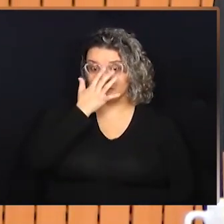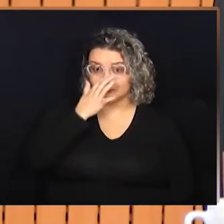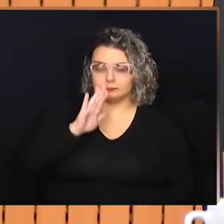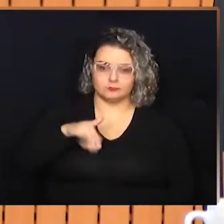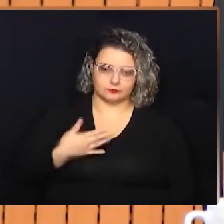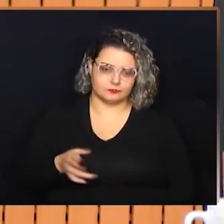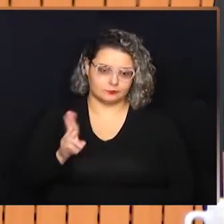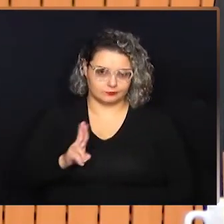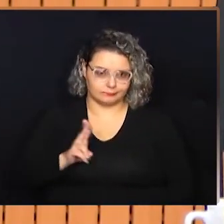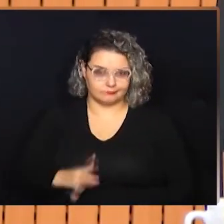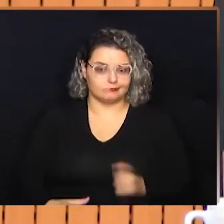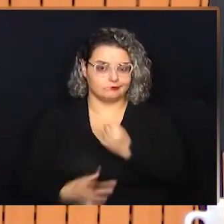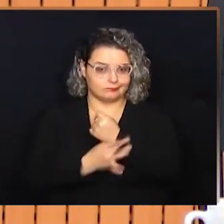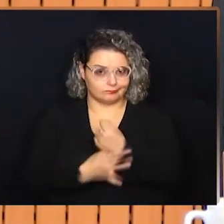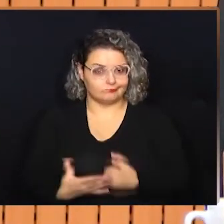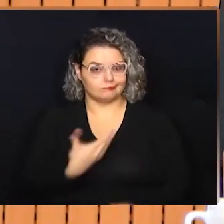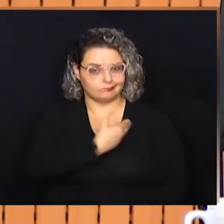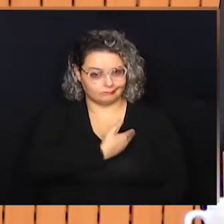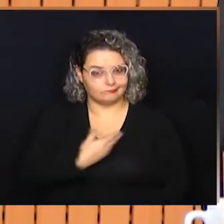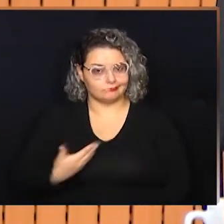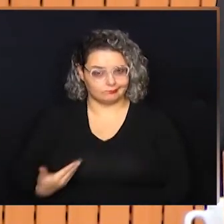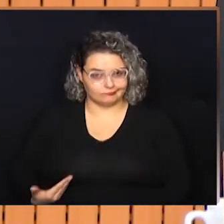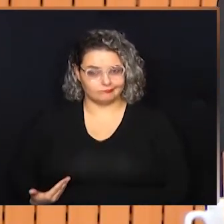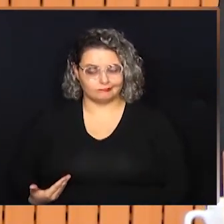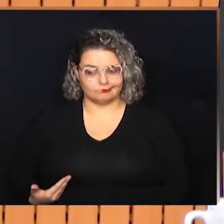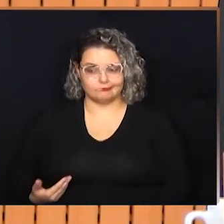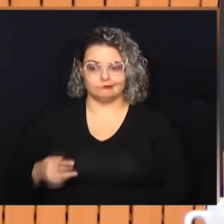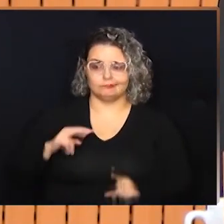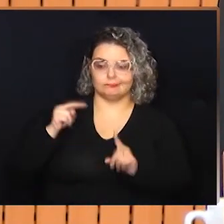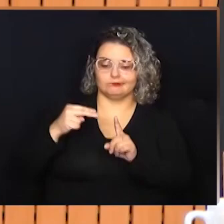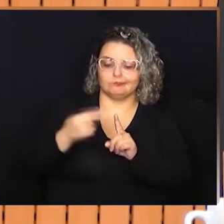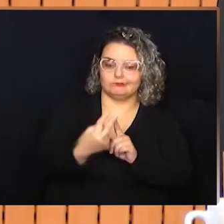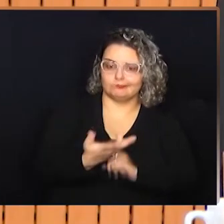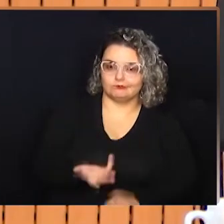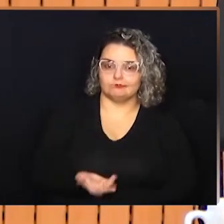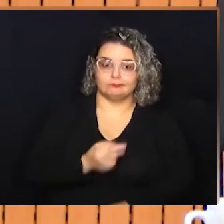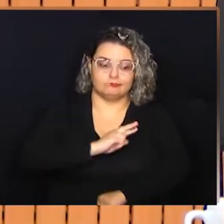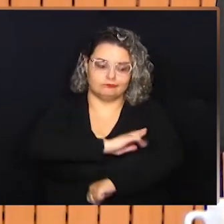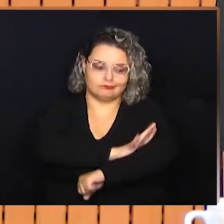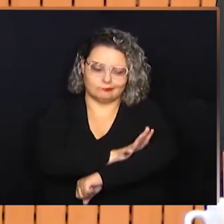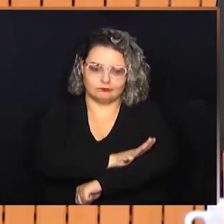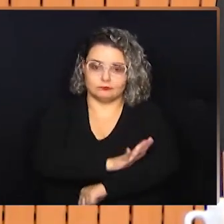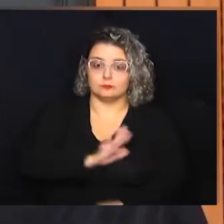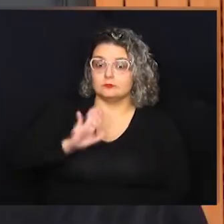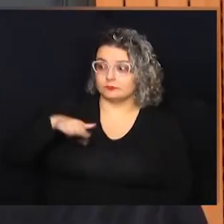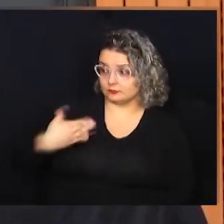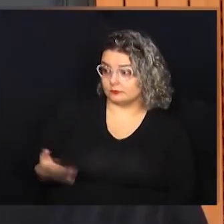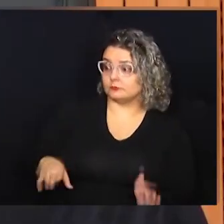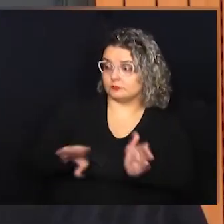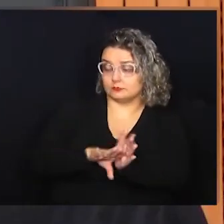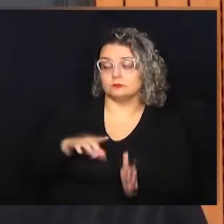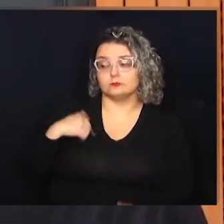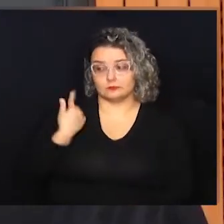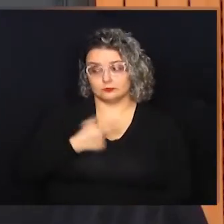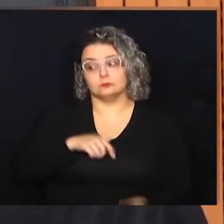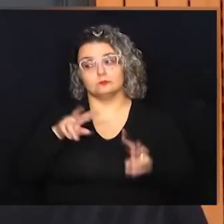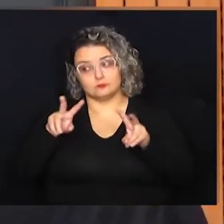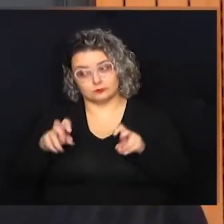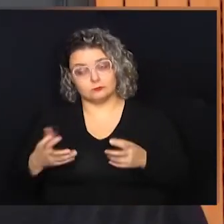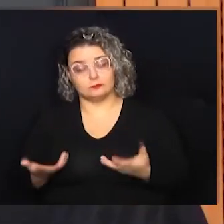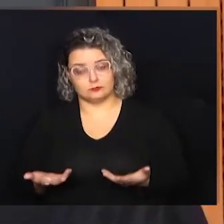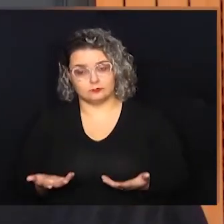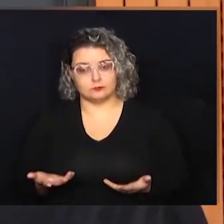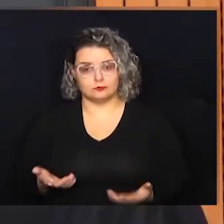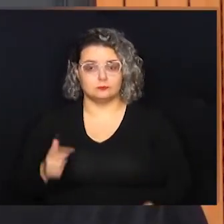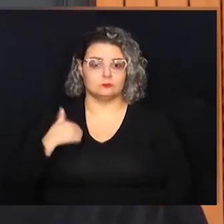caso, quando utilizado pela segurança pública, na perspectiva do racismo. Então, quando chegou para nós